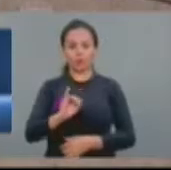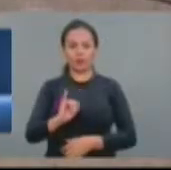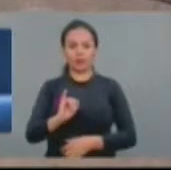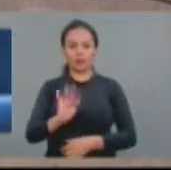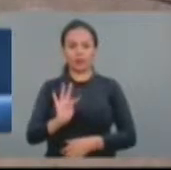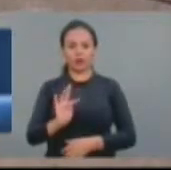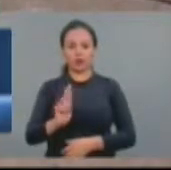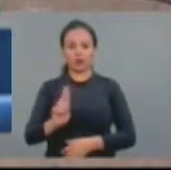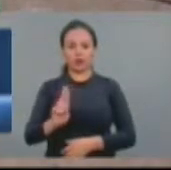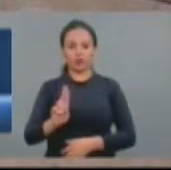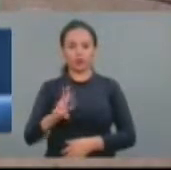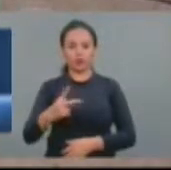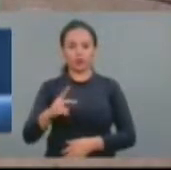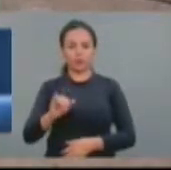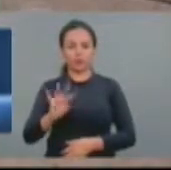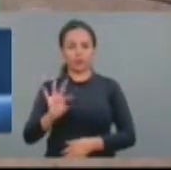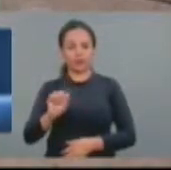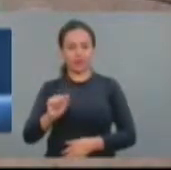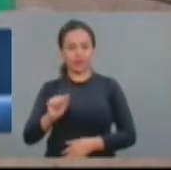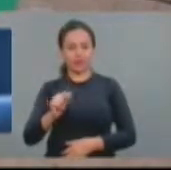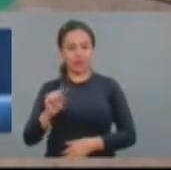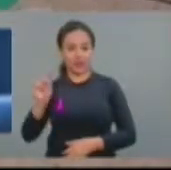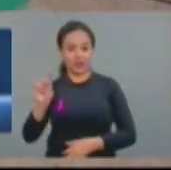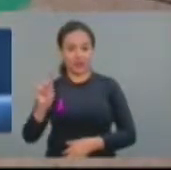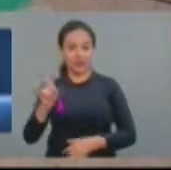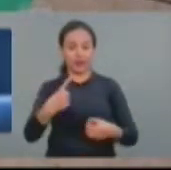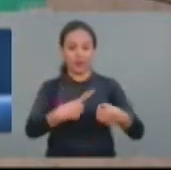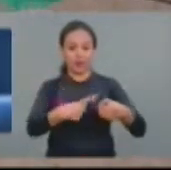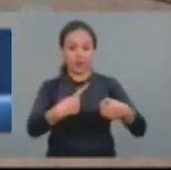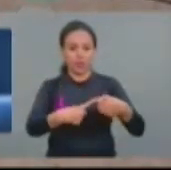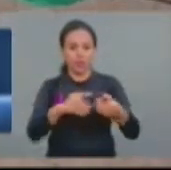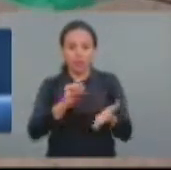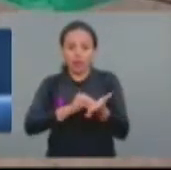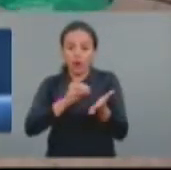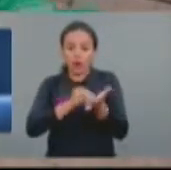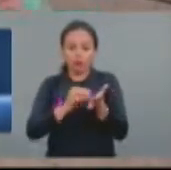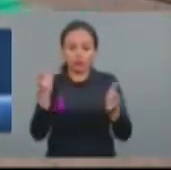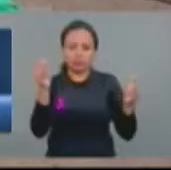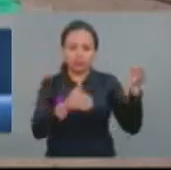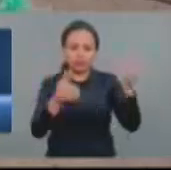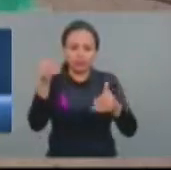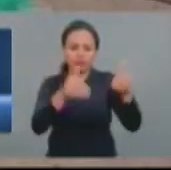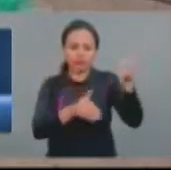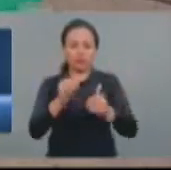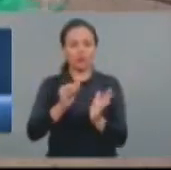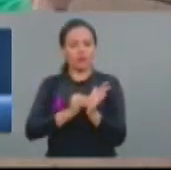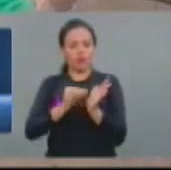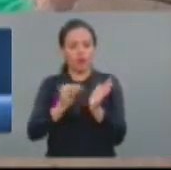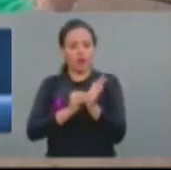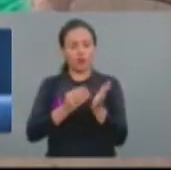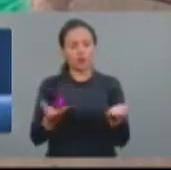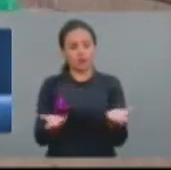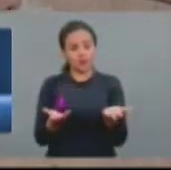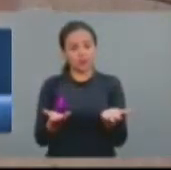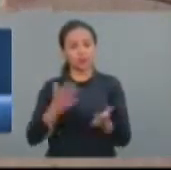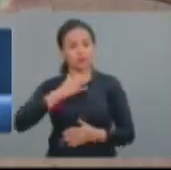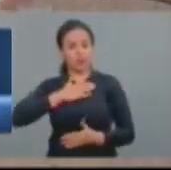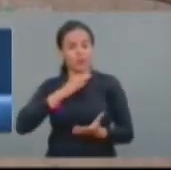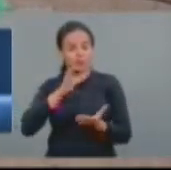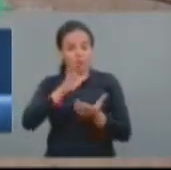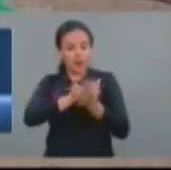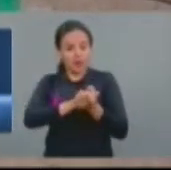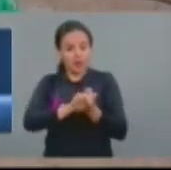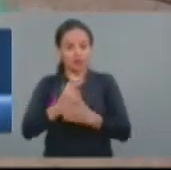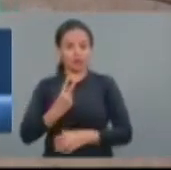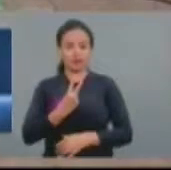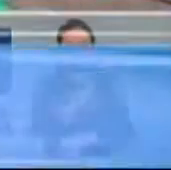a belíssima praia de Bitupitá, do deputado, que ali é vizinho do deputado, Sérgio Aguiado, meu, Jaziel, e não deixa de